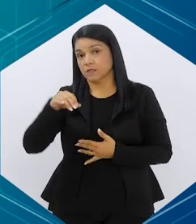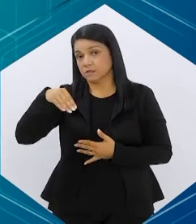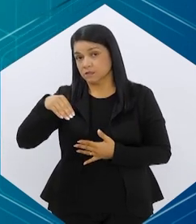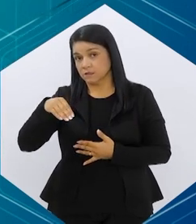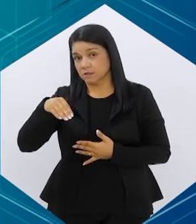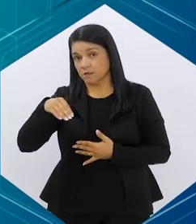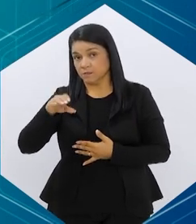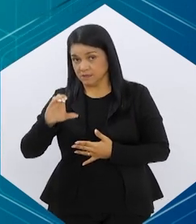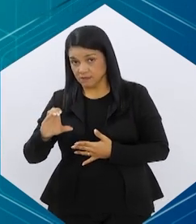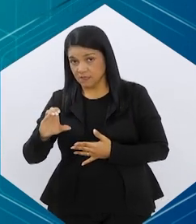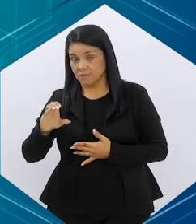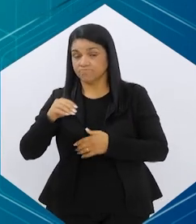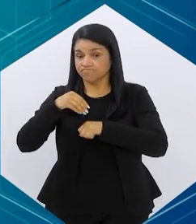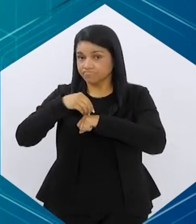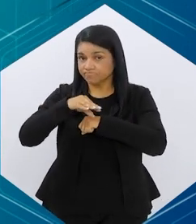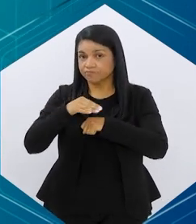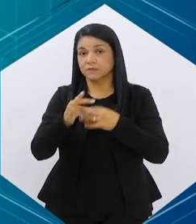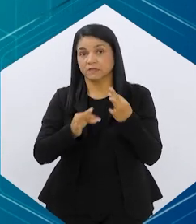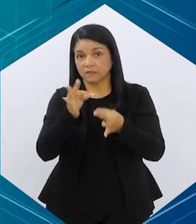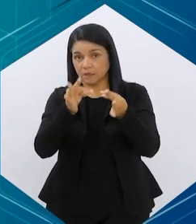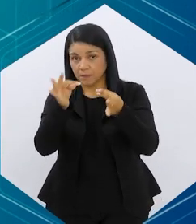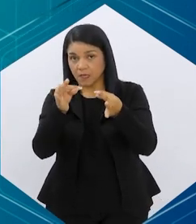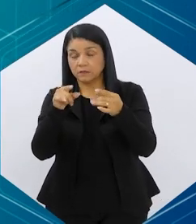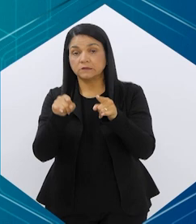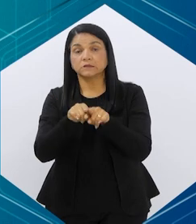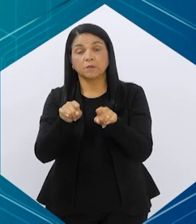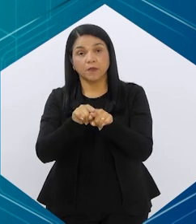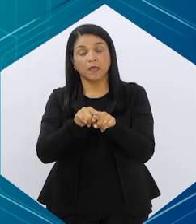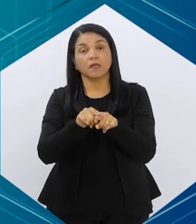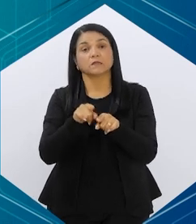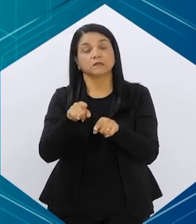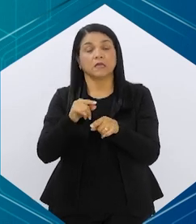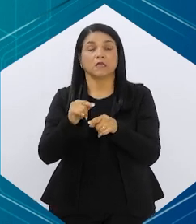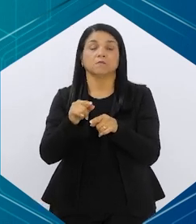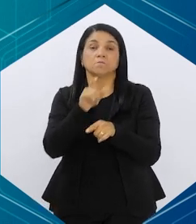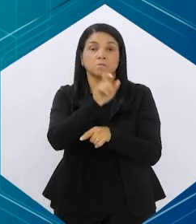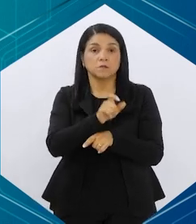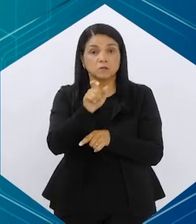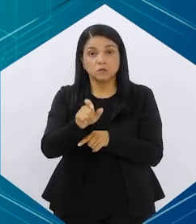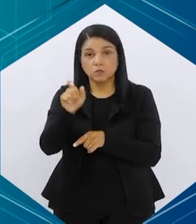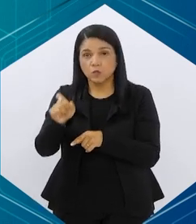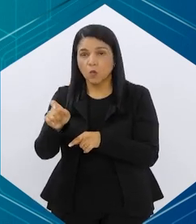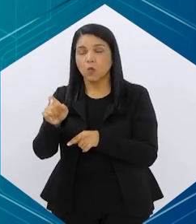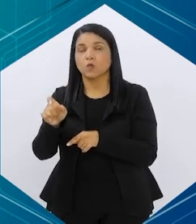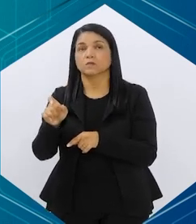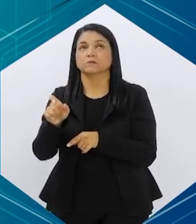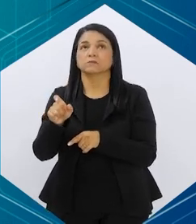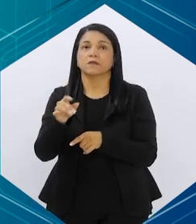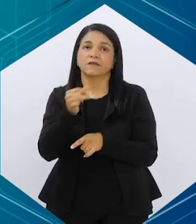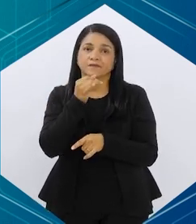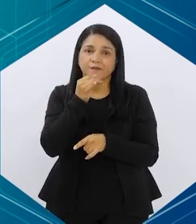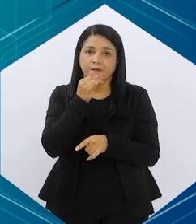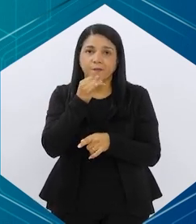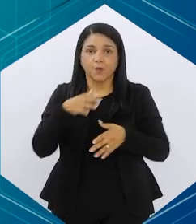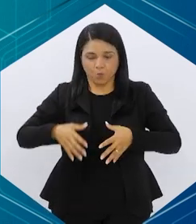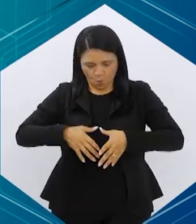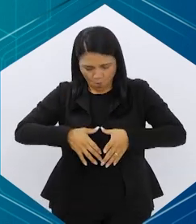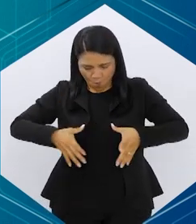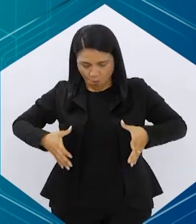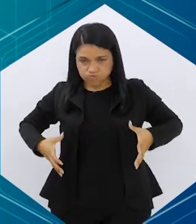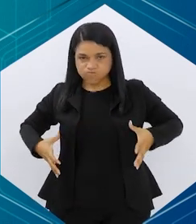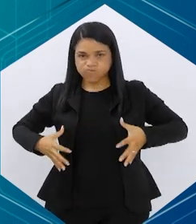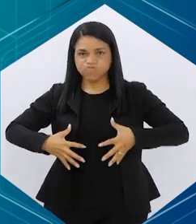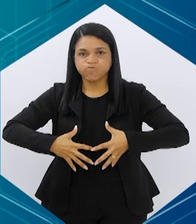indicar o tratamento, mas nós que lidamos com o paciente nos guidelines é um pouco além disso, né, a gente também leva em conta, por exemplo, circunferência